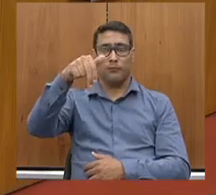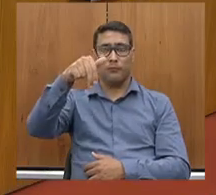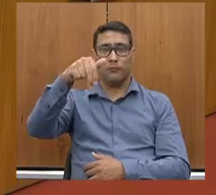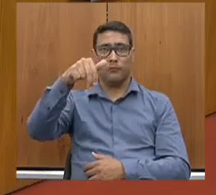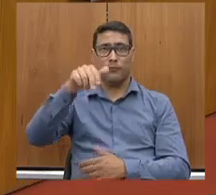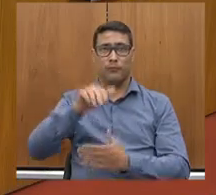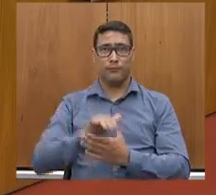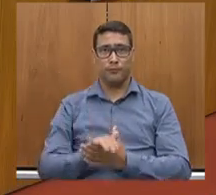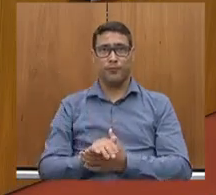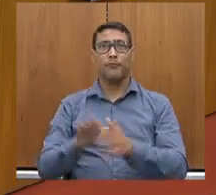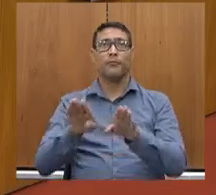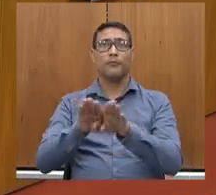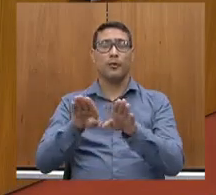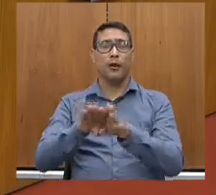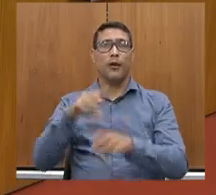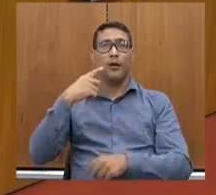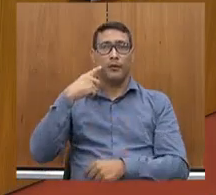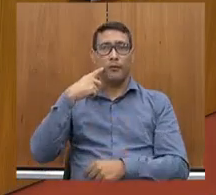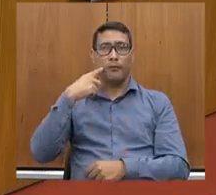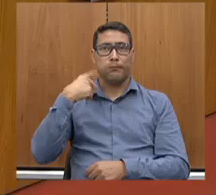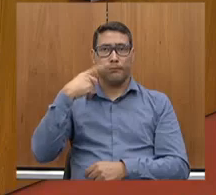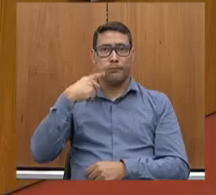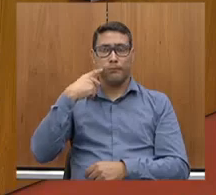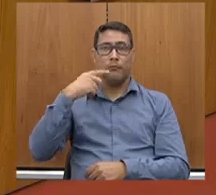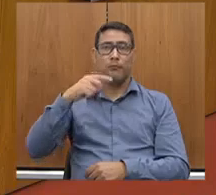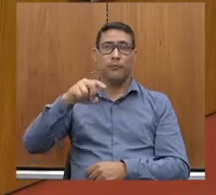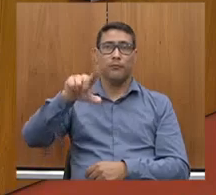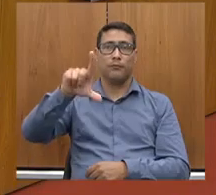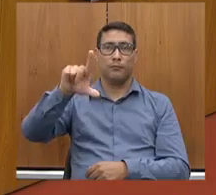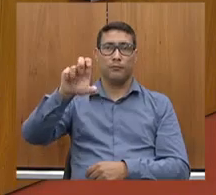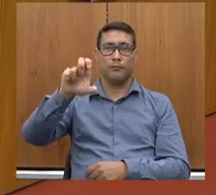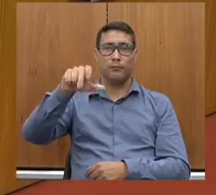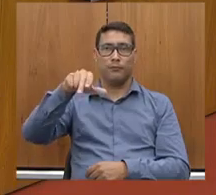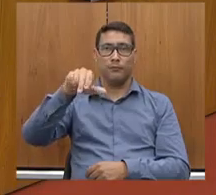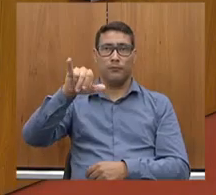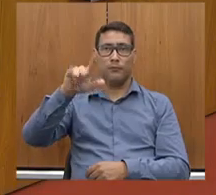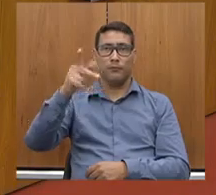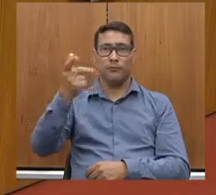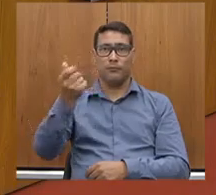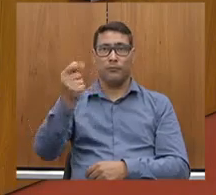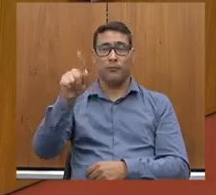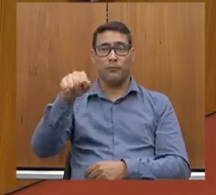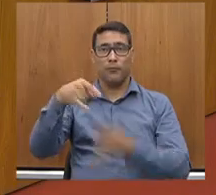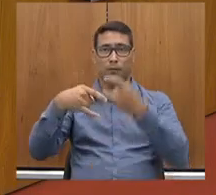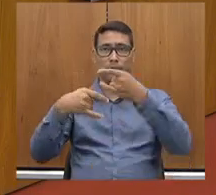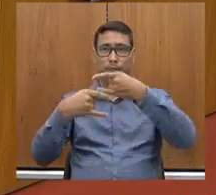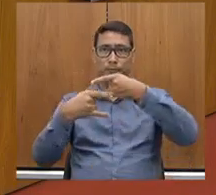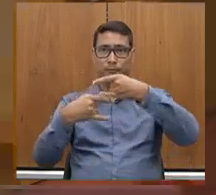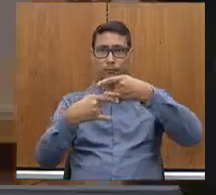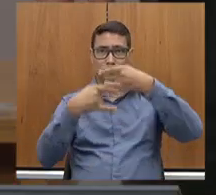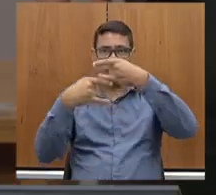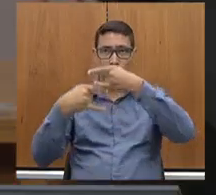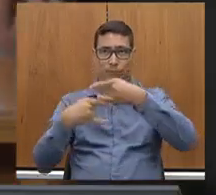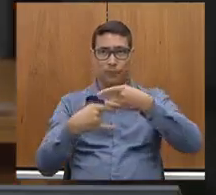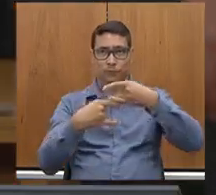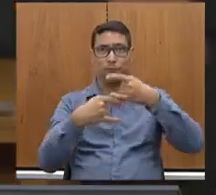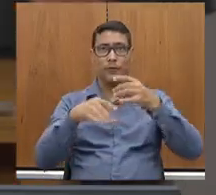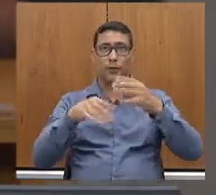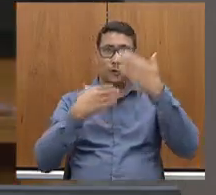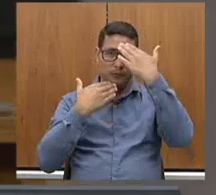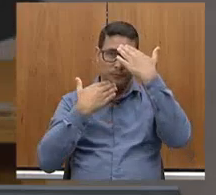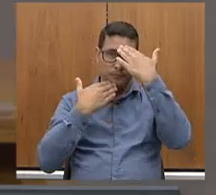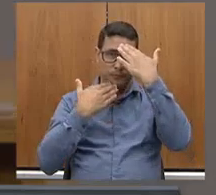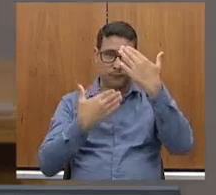E a deputada Leninha Online também. Muito obrigado, presidente. Primeiramente,